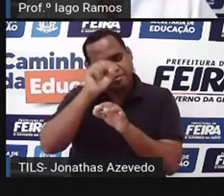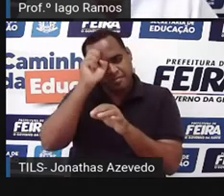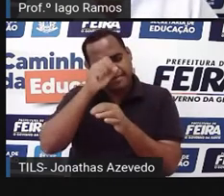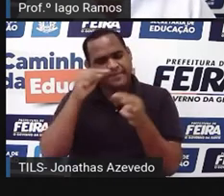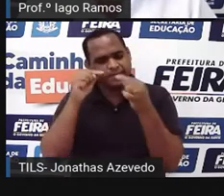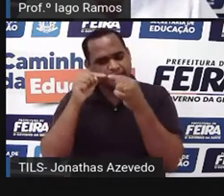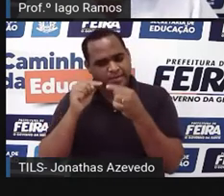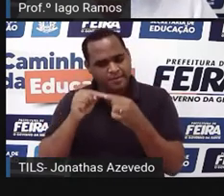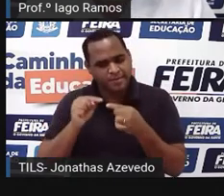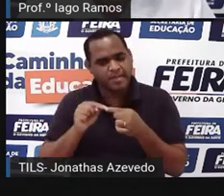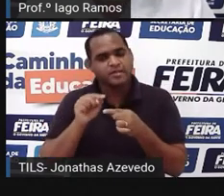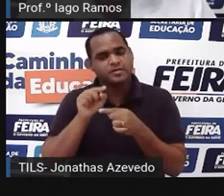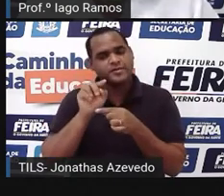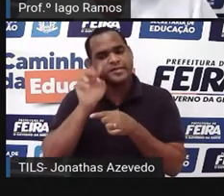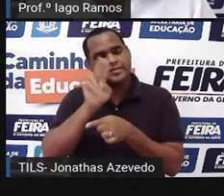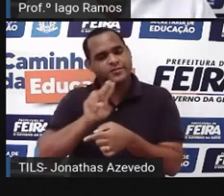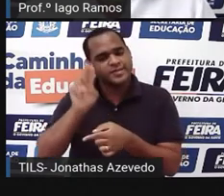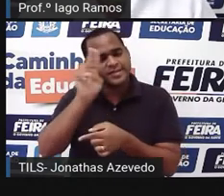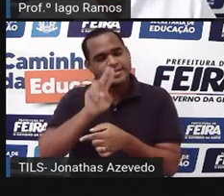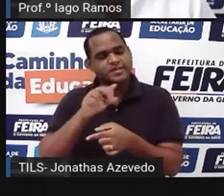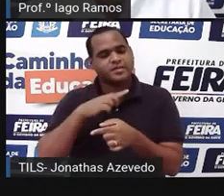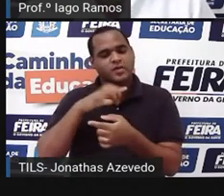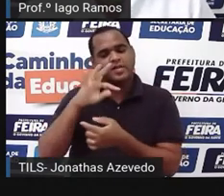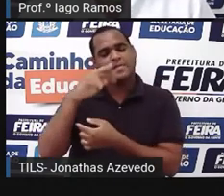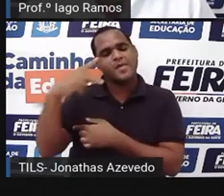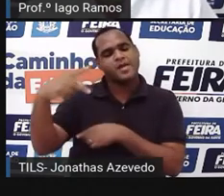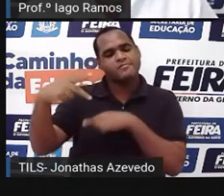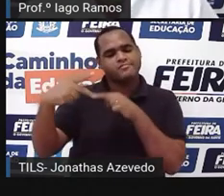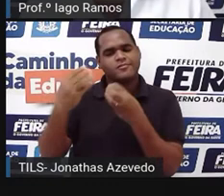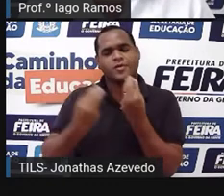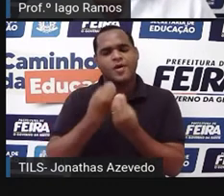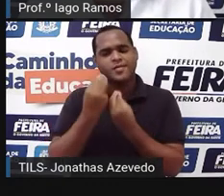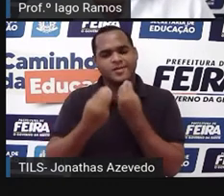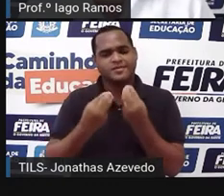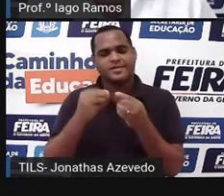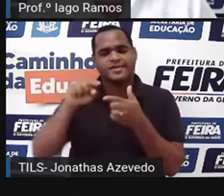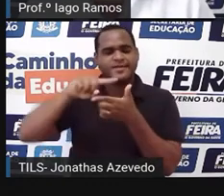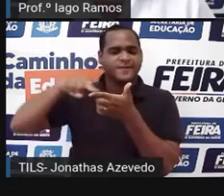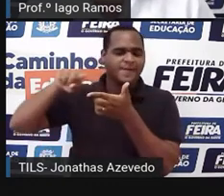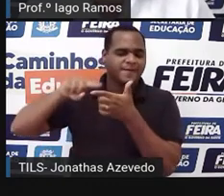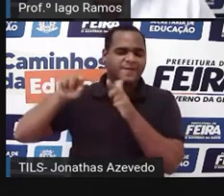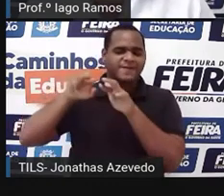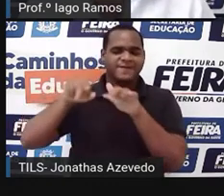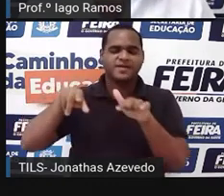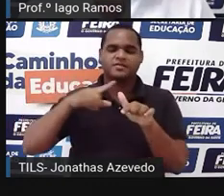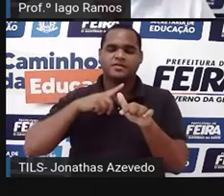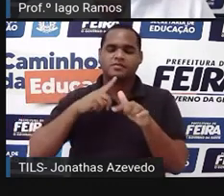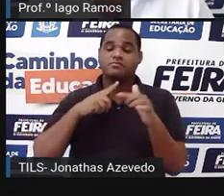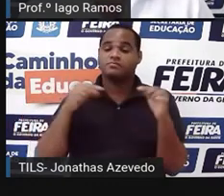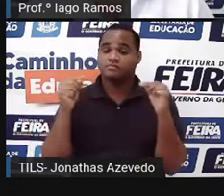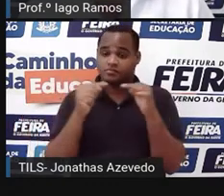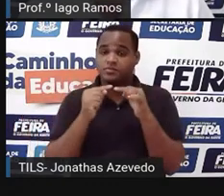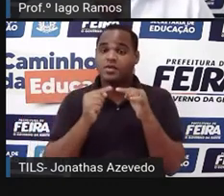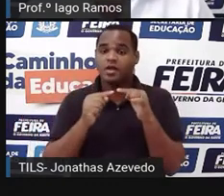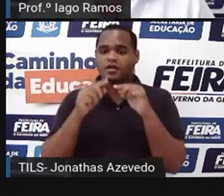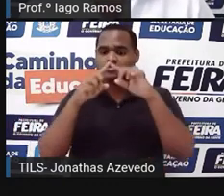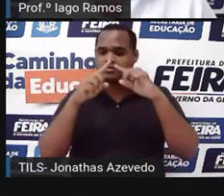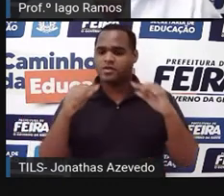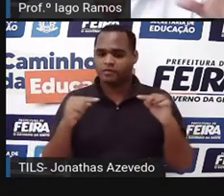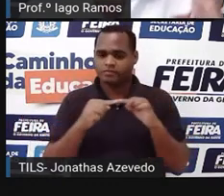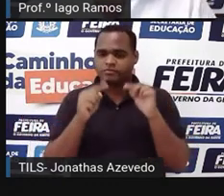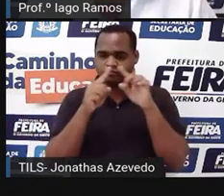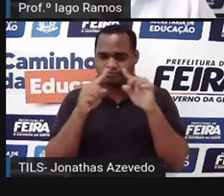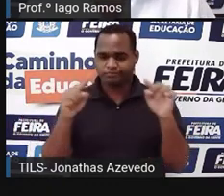que dá para usar o Teorema de Pitágoras em problemas que envolvem triângulos retângulos, tá bom?